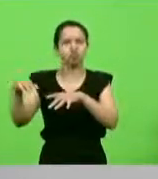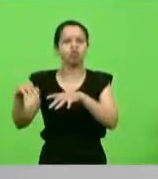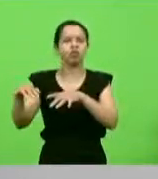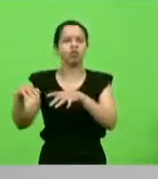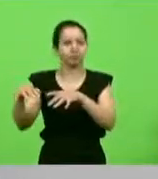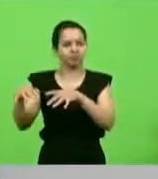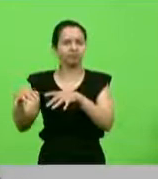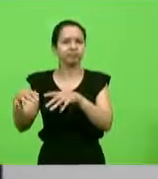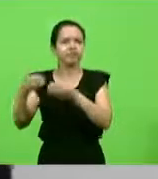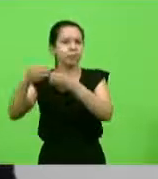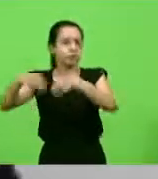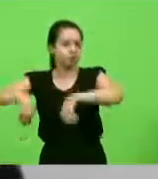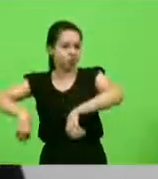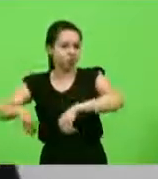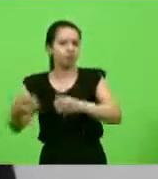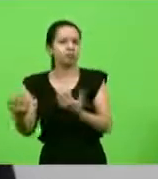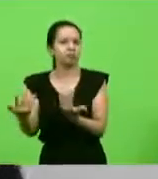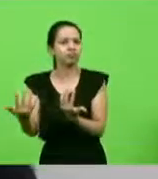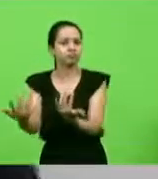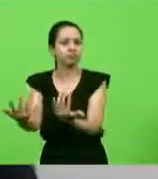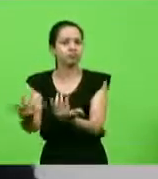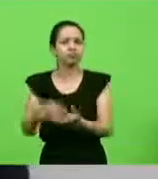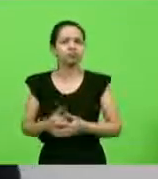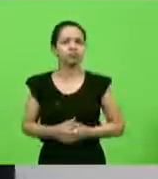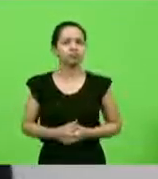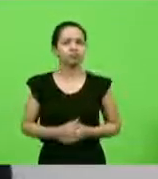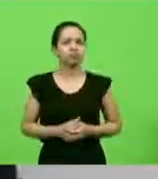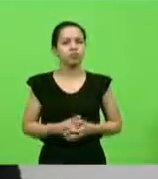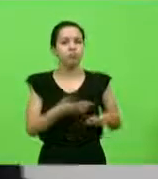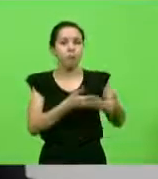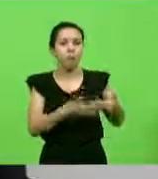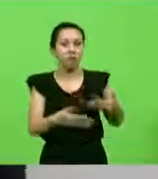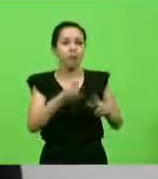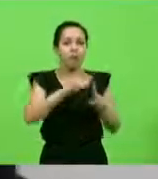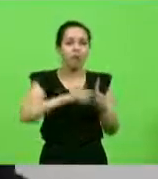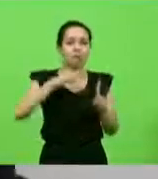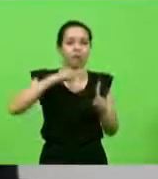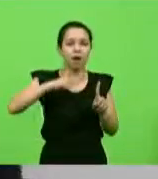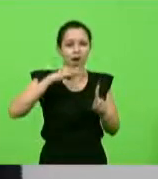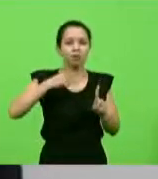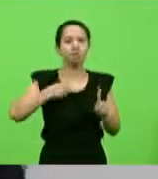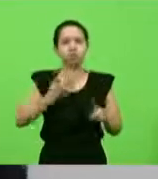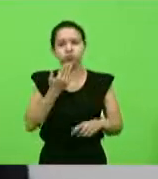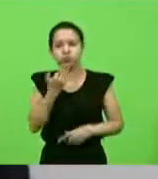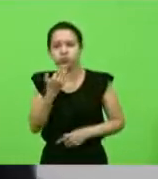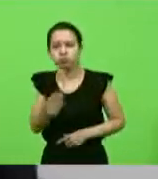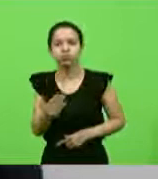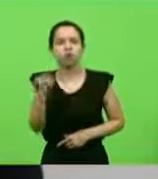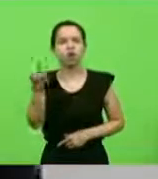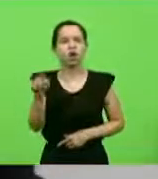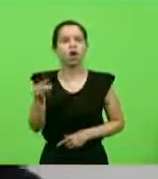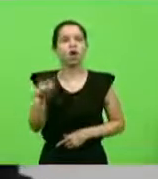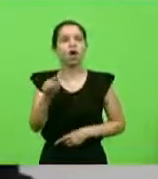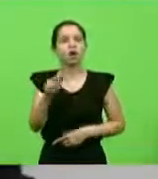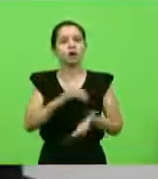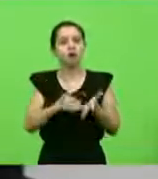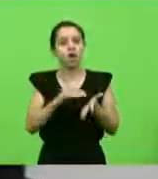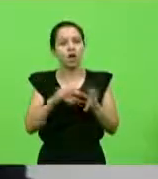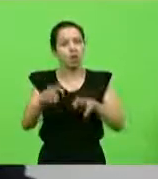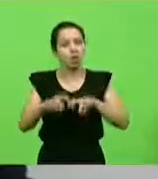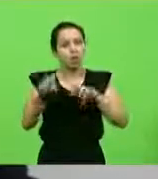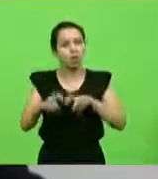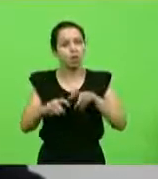do milho. No início de março encaminhei o pedido à Secretaria de Estado da Agricultura para que criasse um programa de auxílio aos